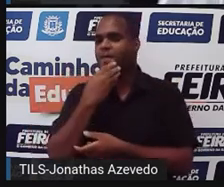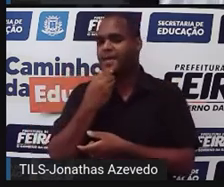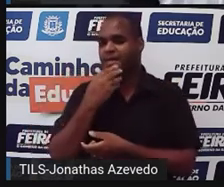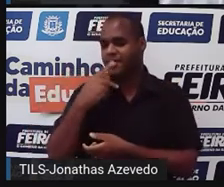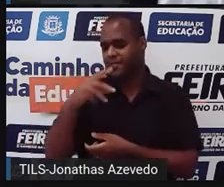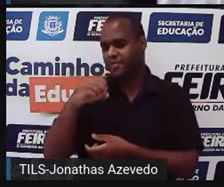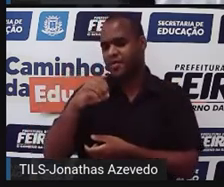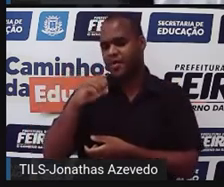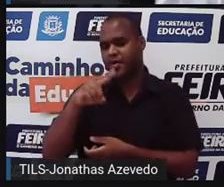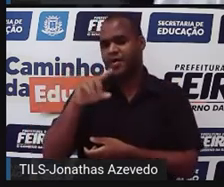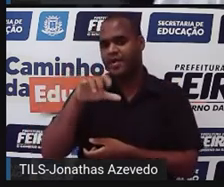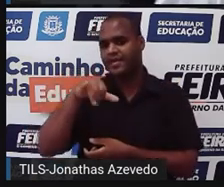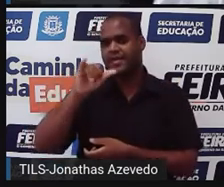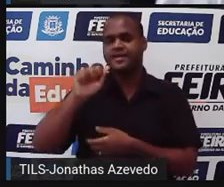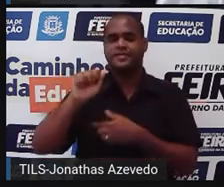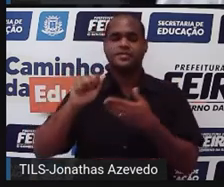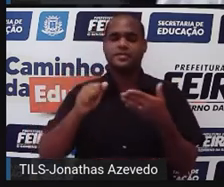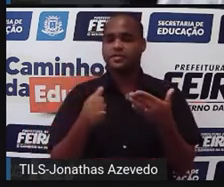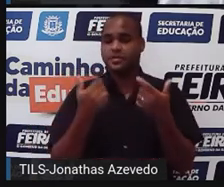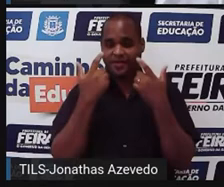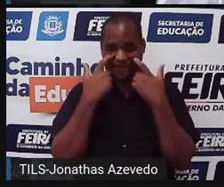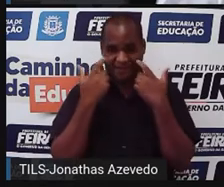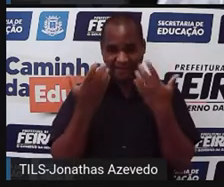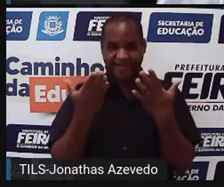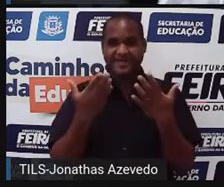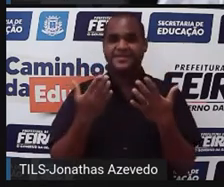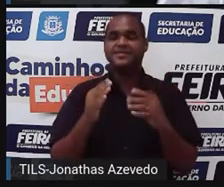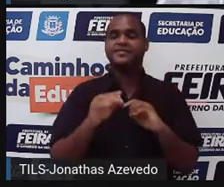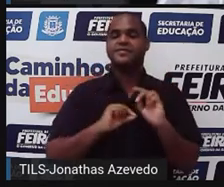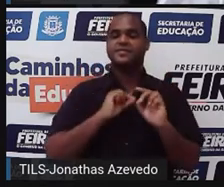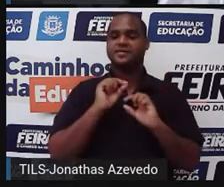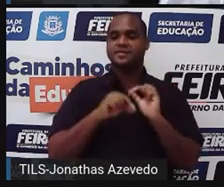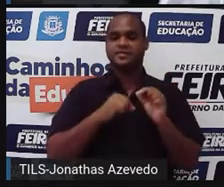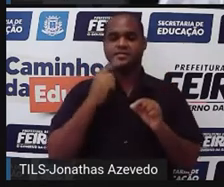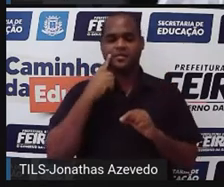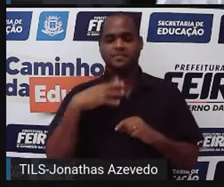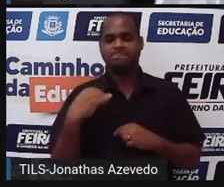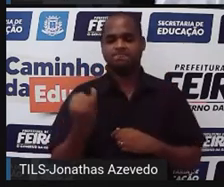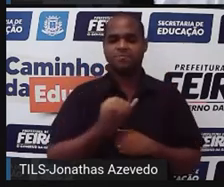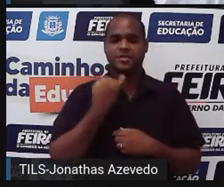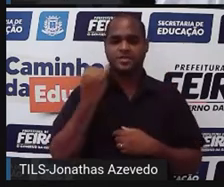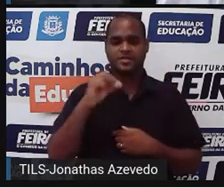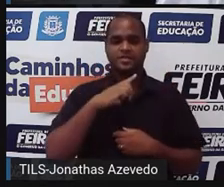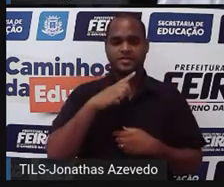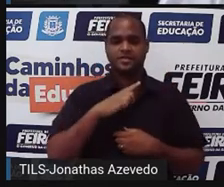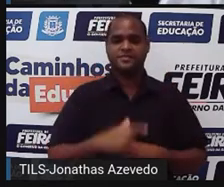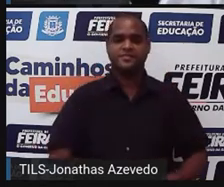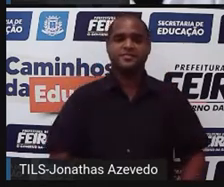Pólia, tá? Olha só que coisa bastante interessante, né?